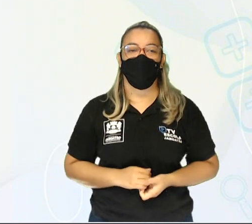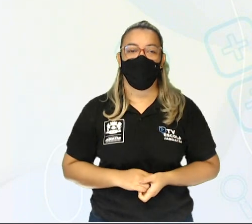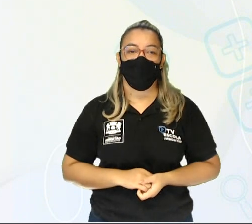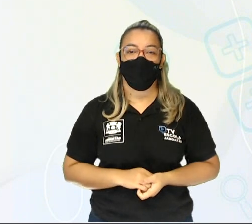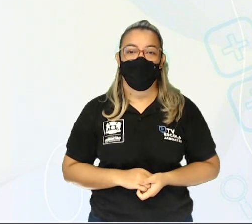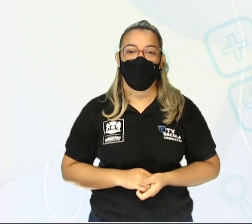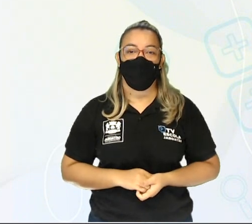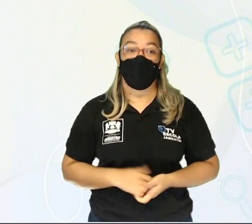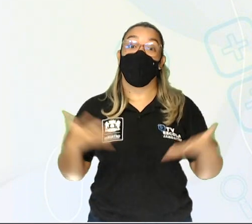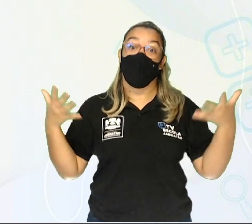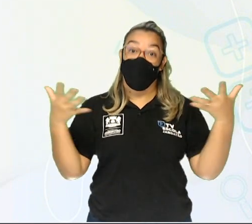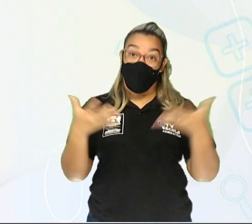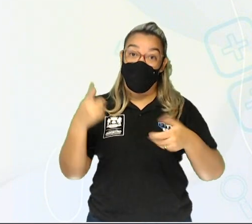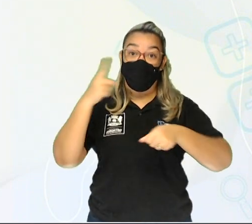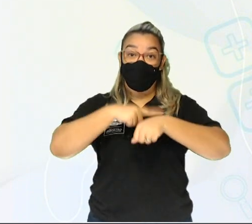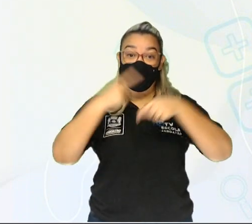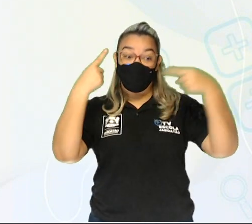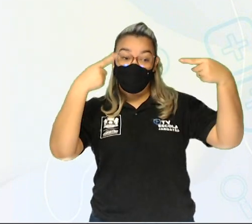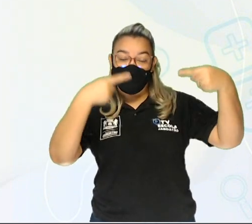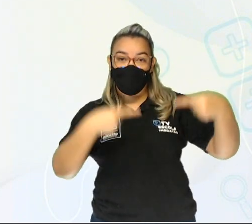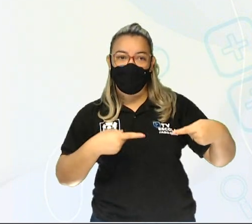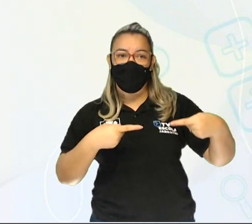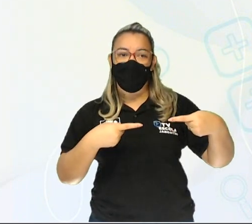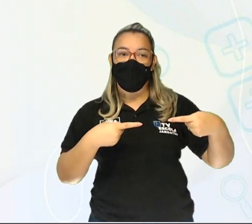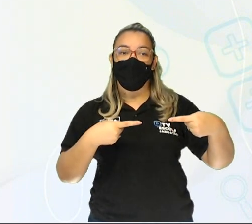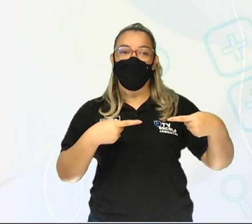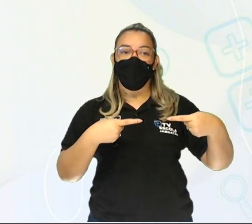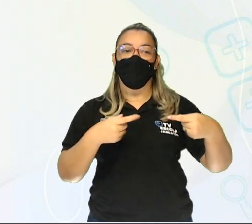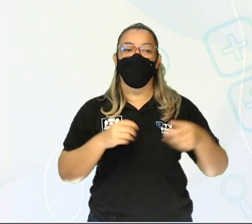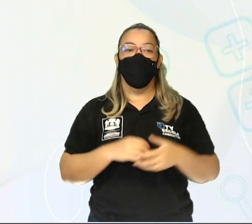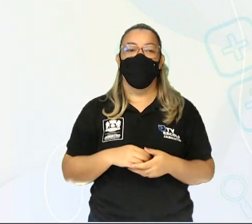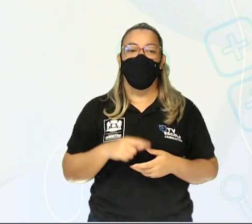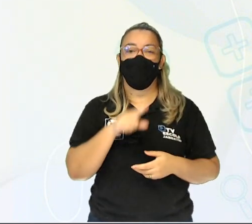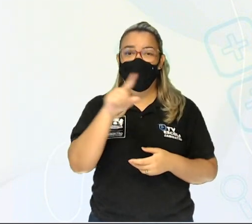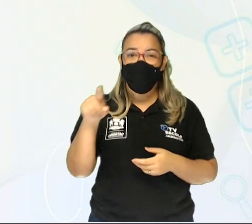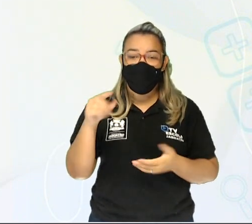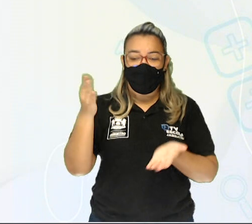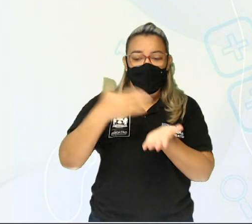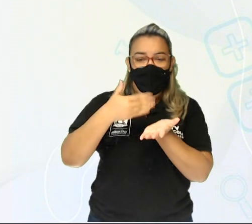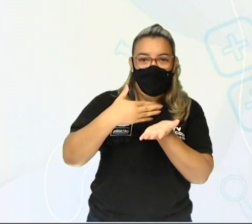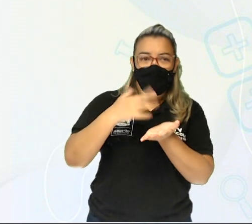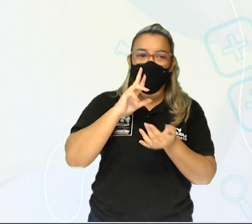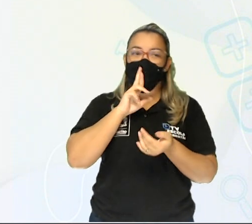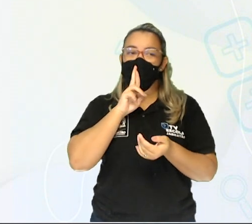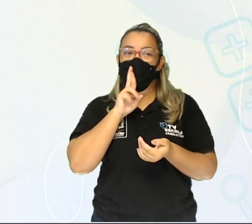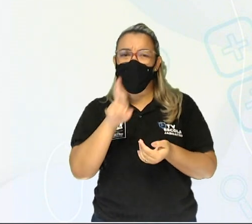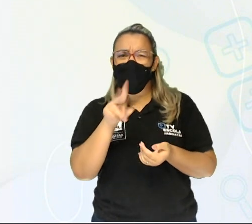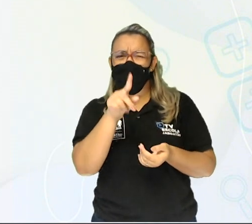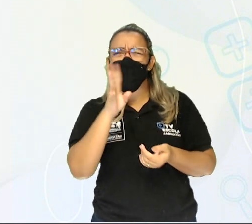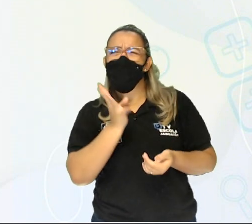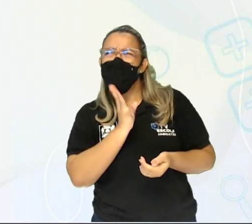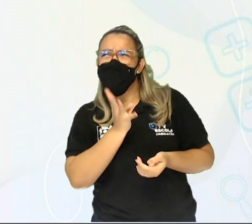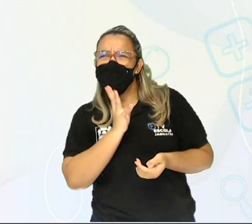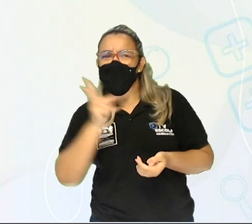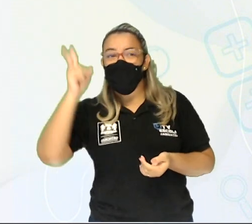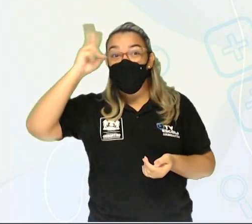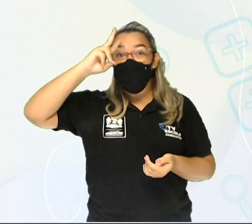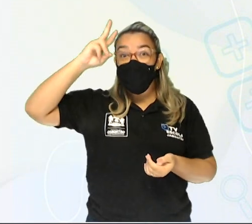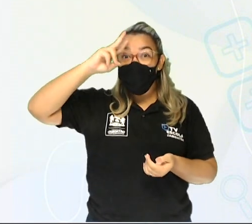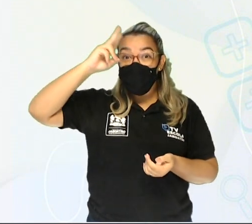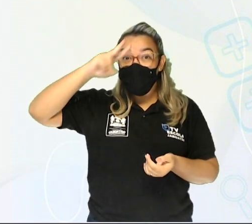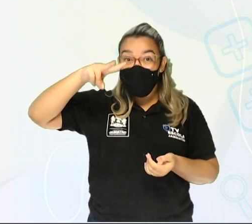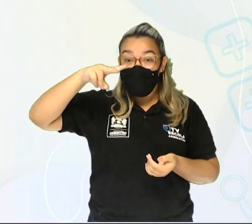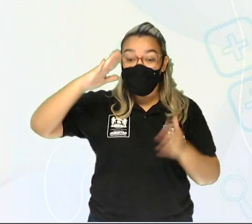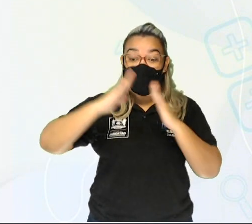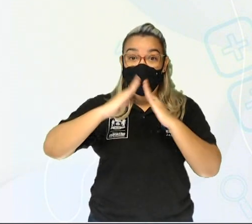E eu trago o desafio para vocês. Qual é? Responda em seu caderno. Você conhece a história do local onde